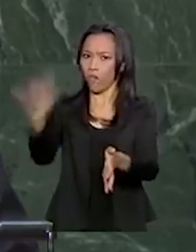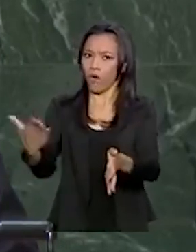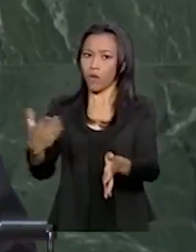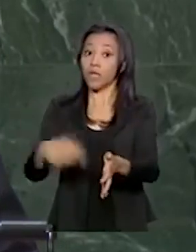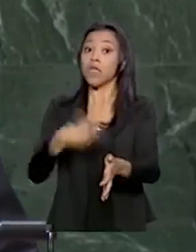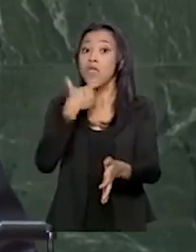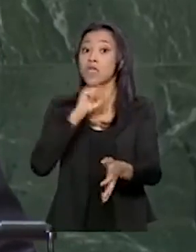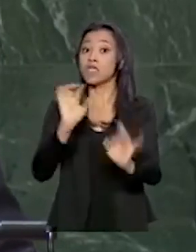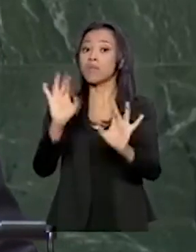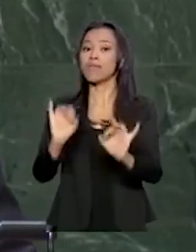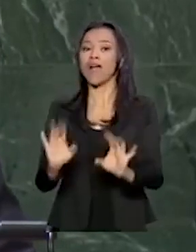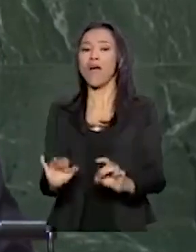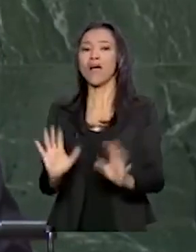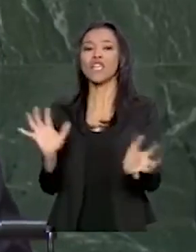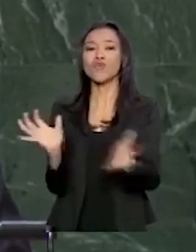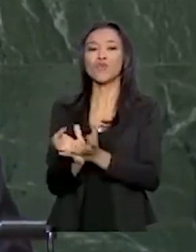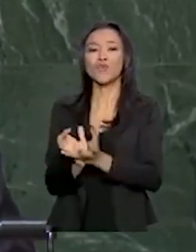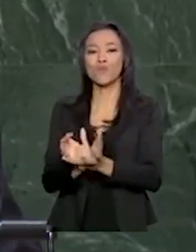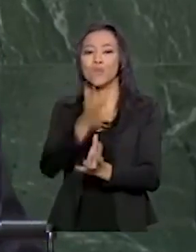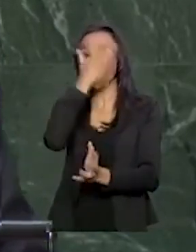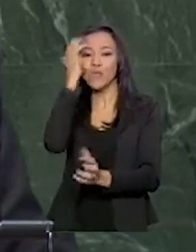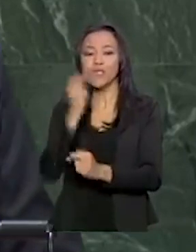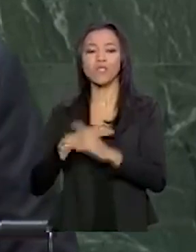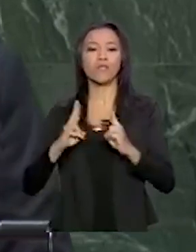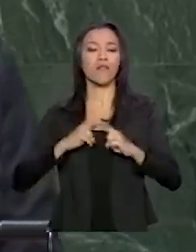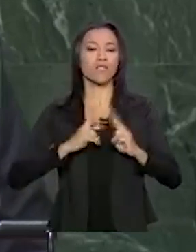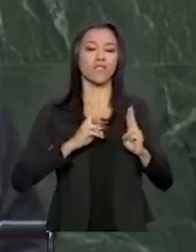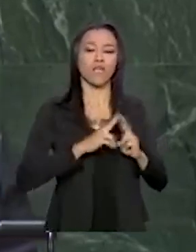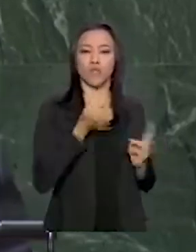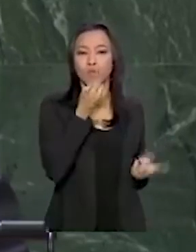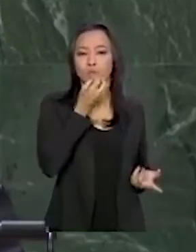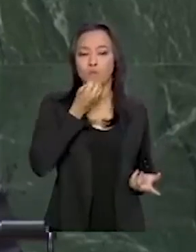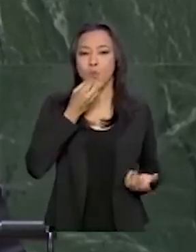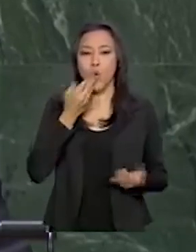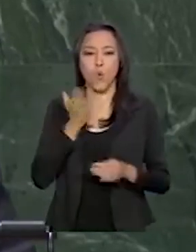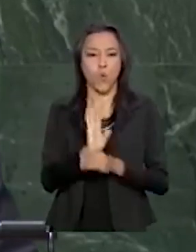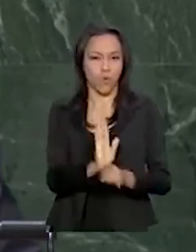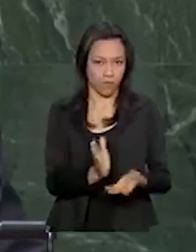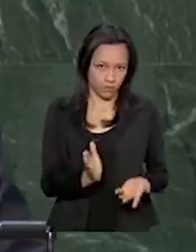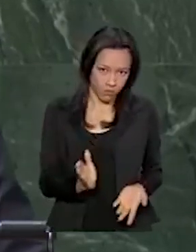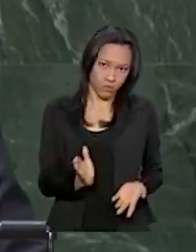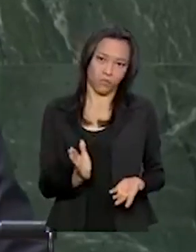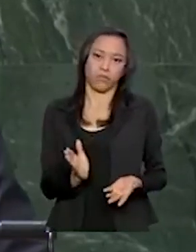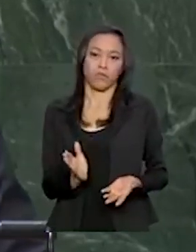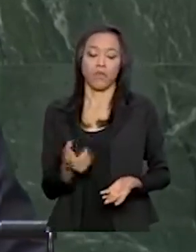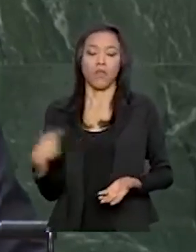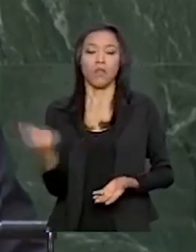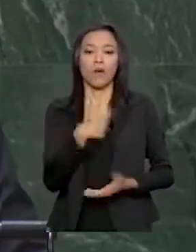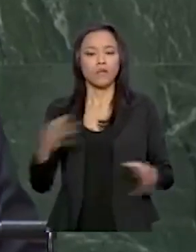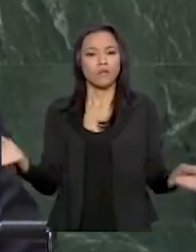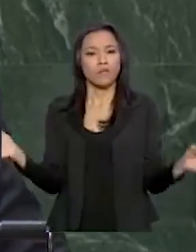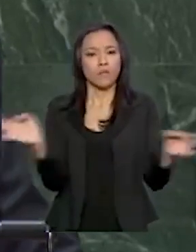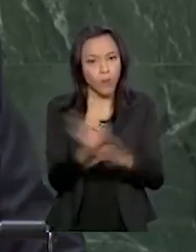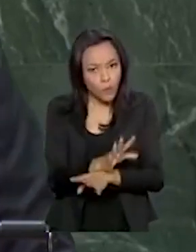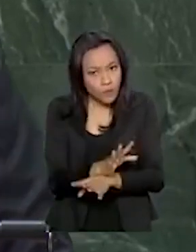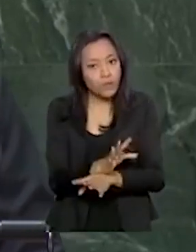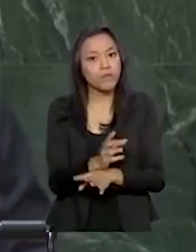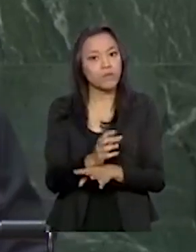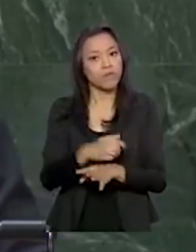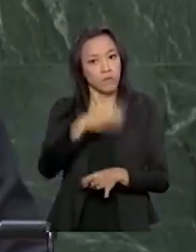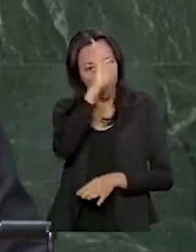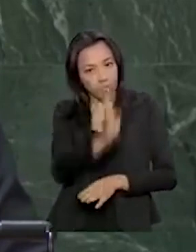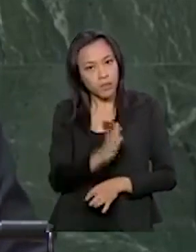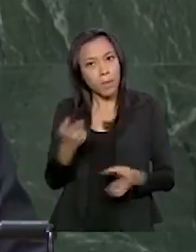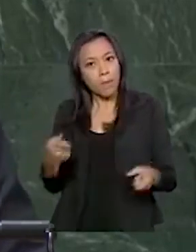os disfarçados de boas intenções. Estamos prontos para, em parcerias